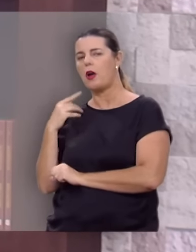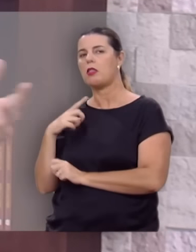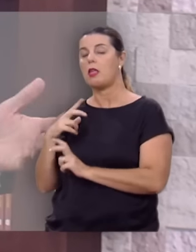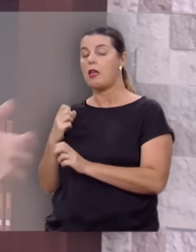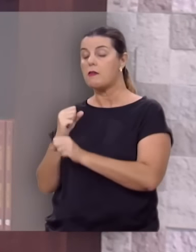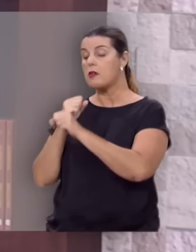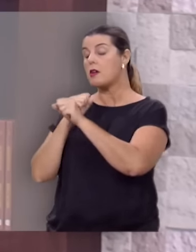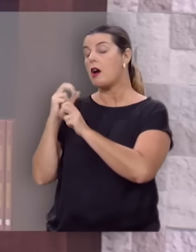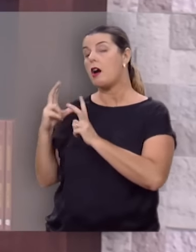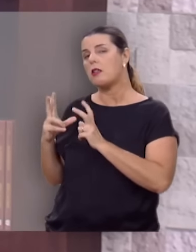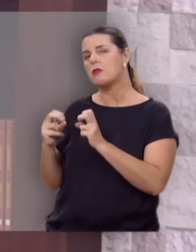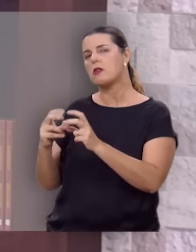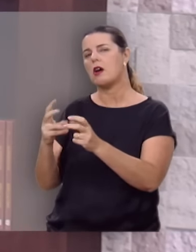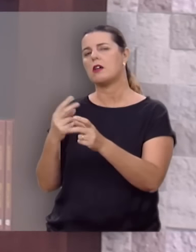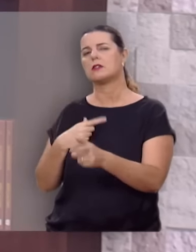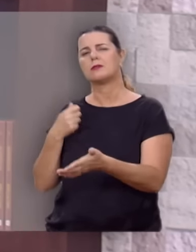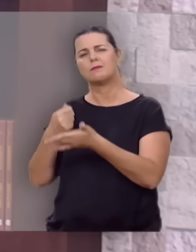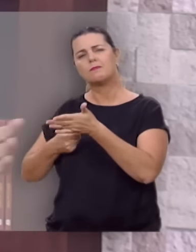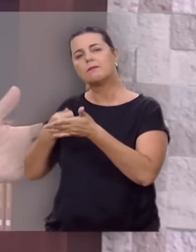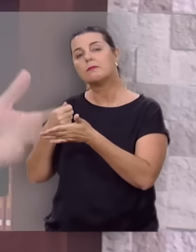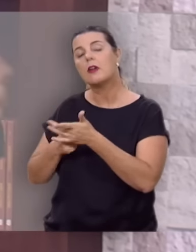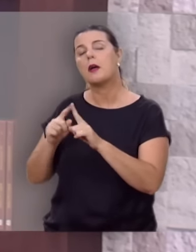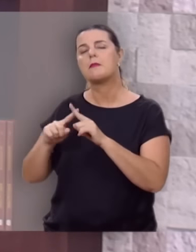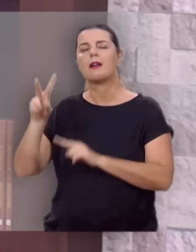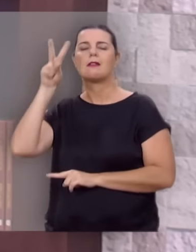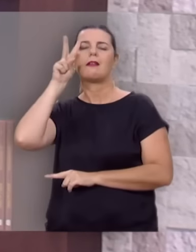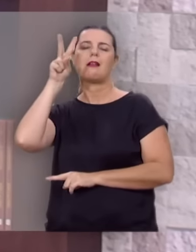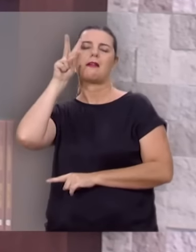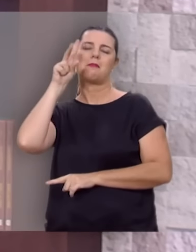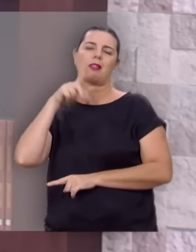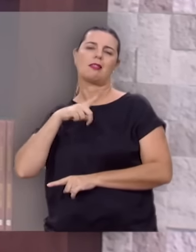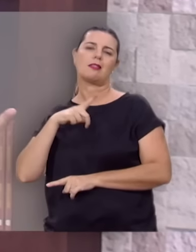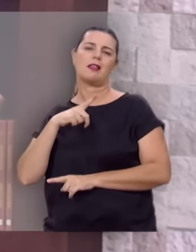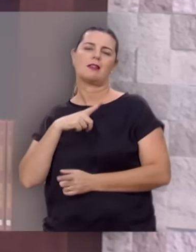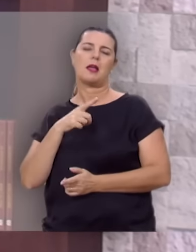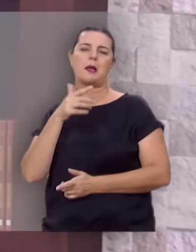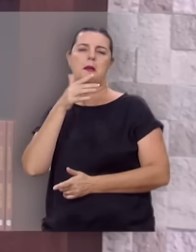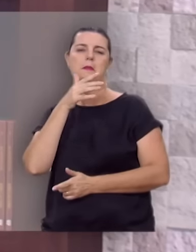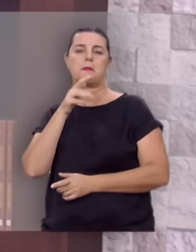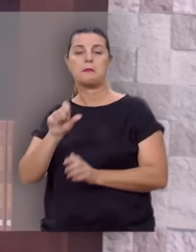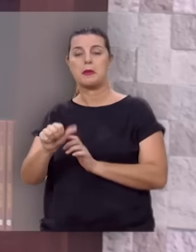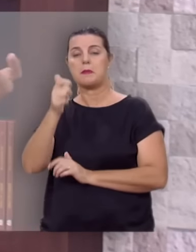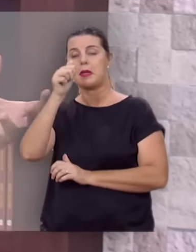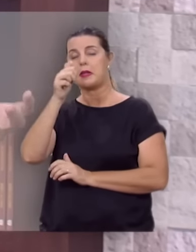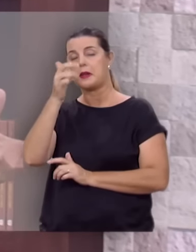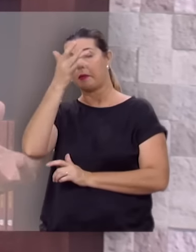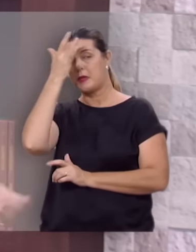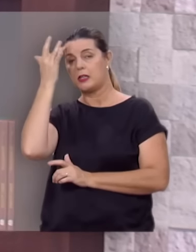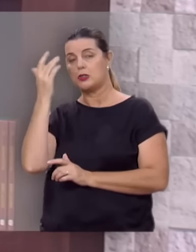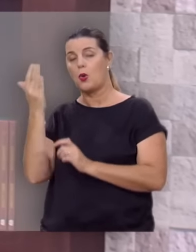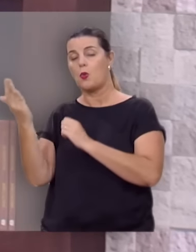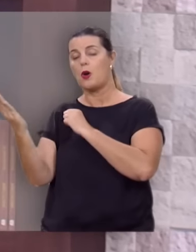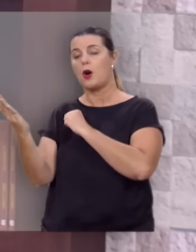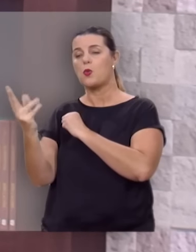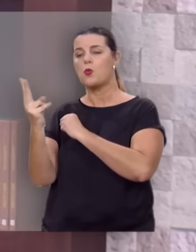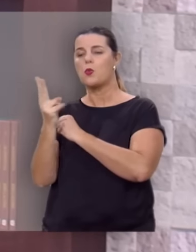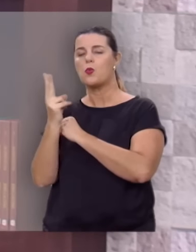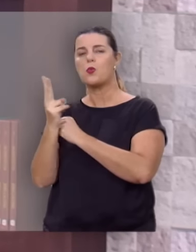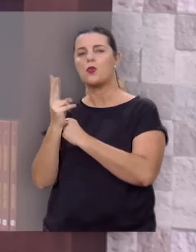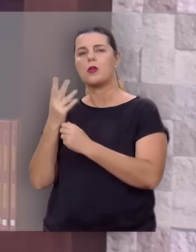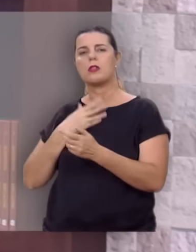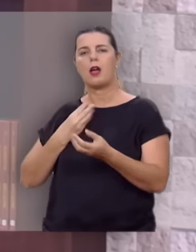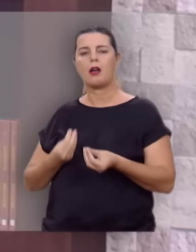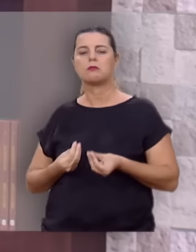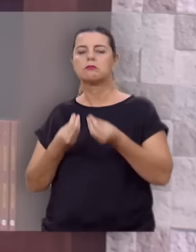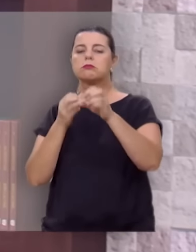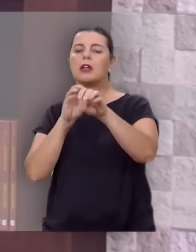batalha de anos contra o câncer, mas também a lembrança que fica é daquela que foi a primeira pessoa a compartilhar comigo o Evangelho da Graça de